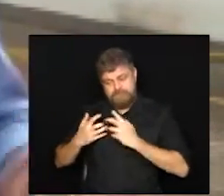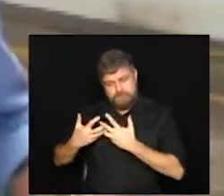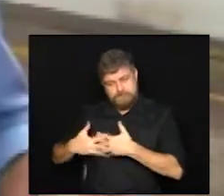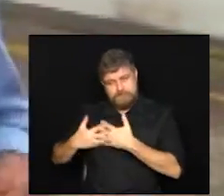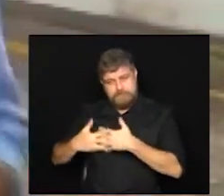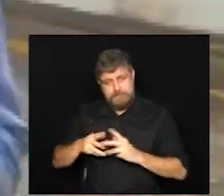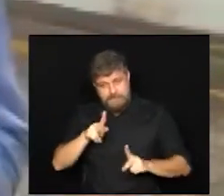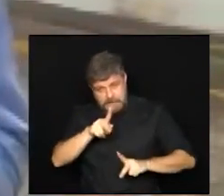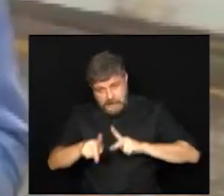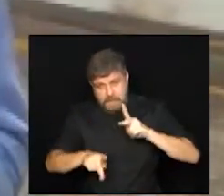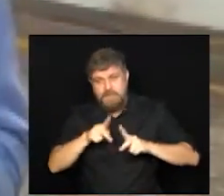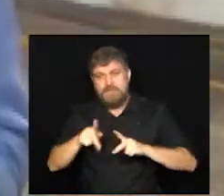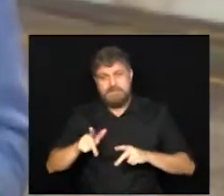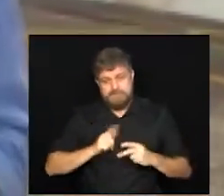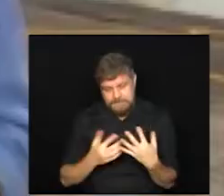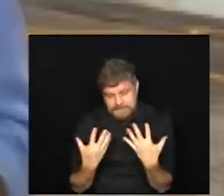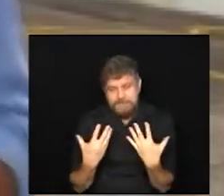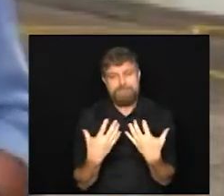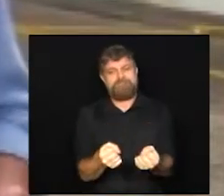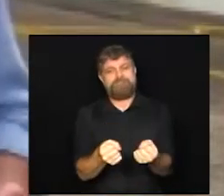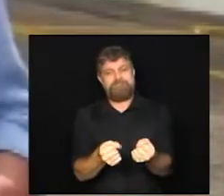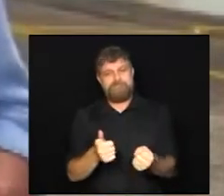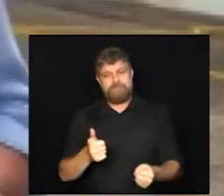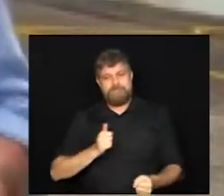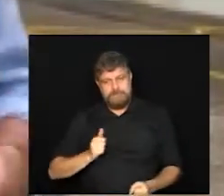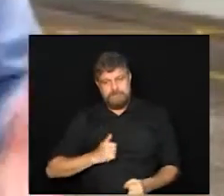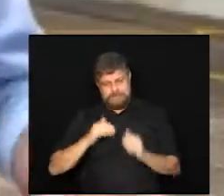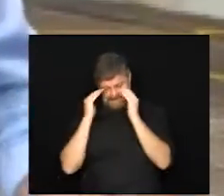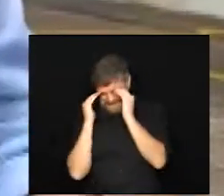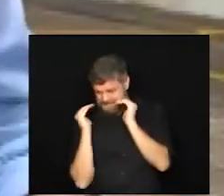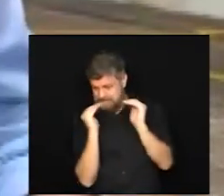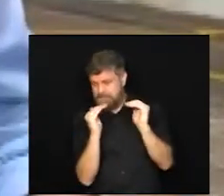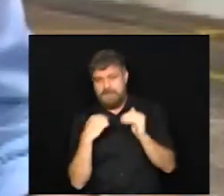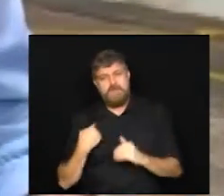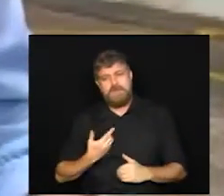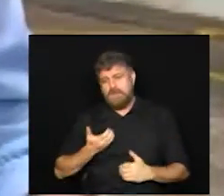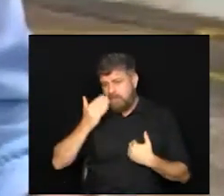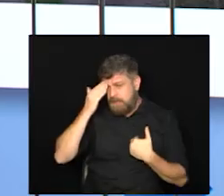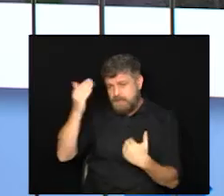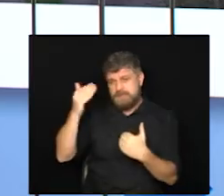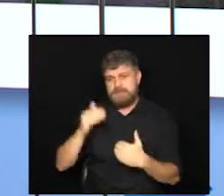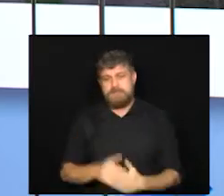população tem atendido ao nosso pedido. A gente quer agradecer.